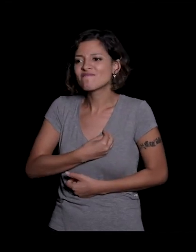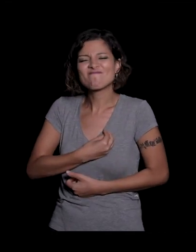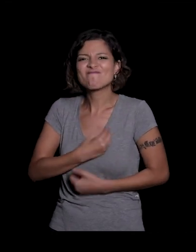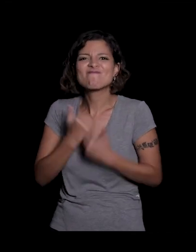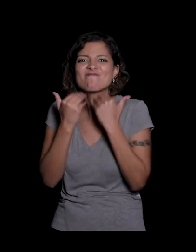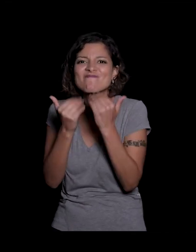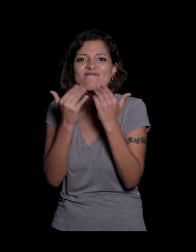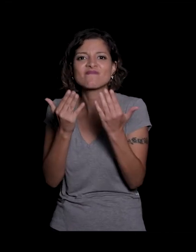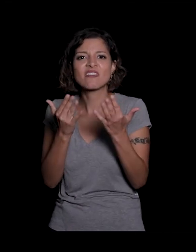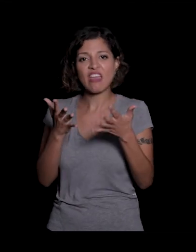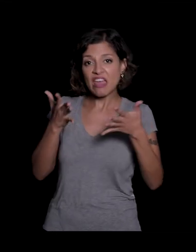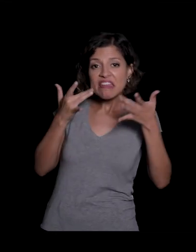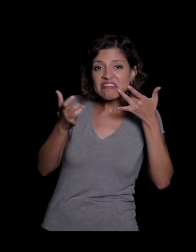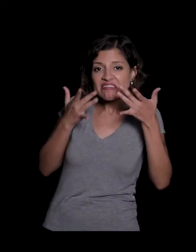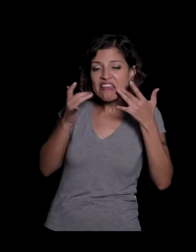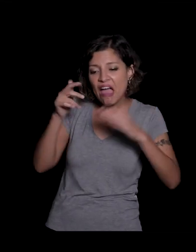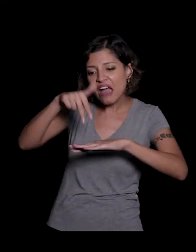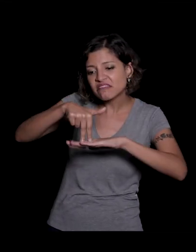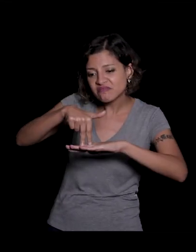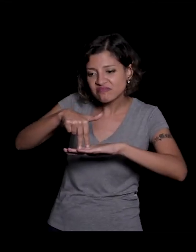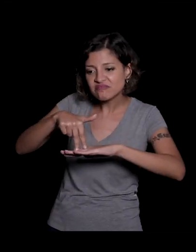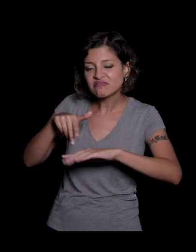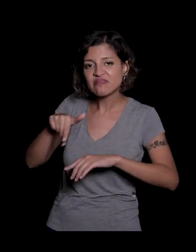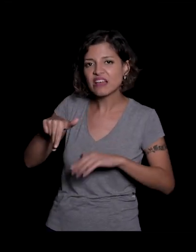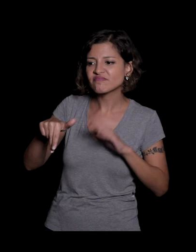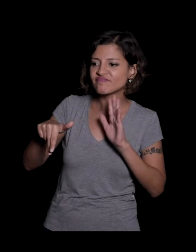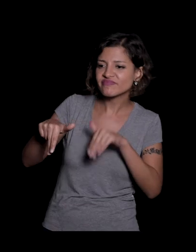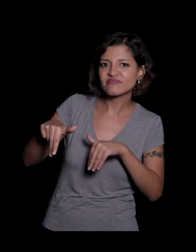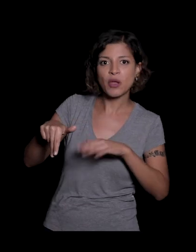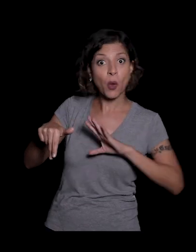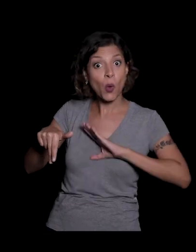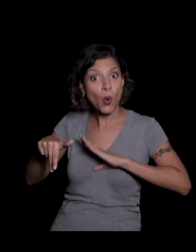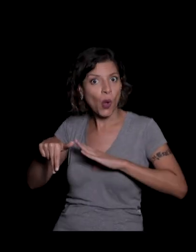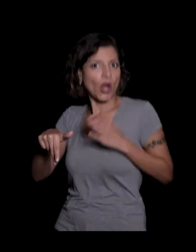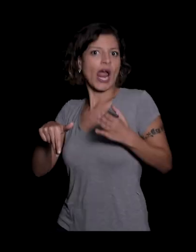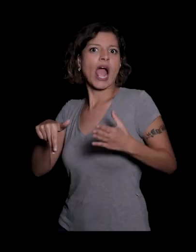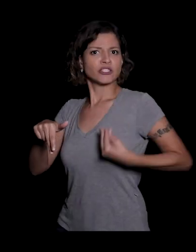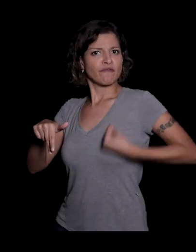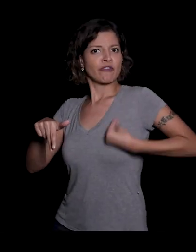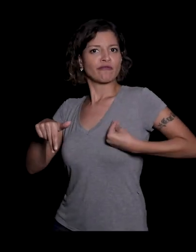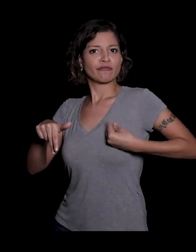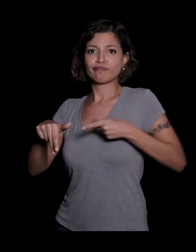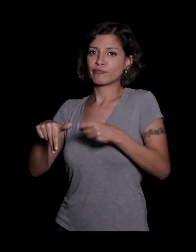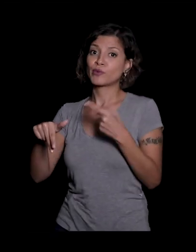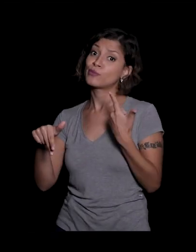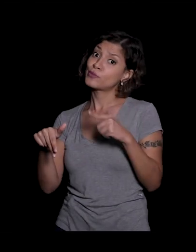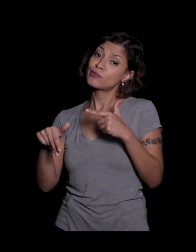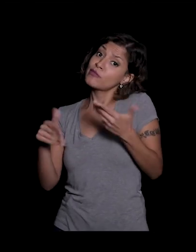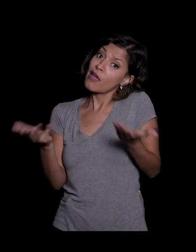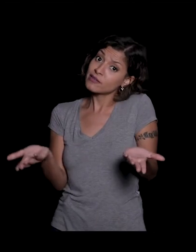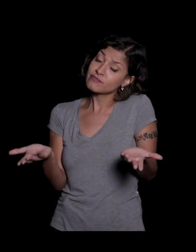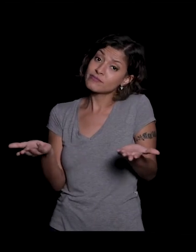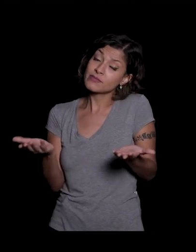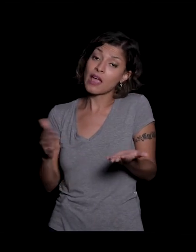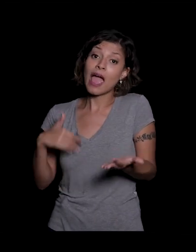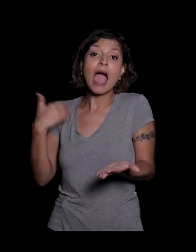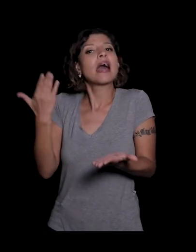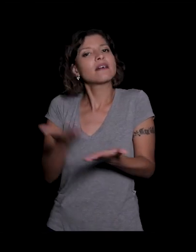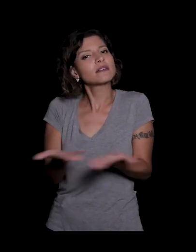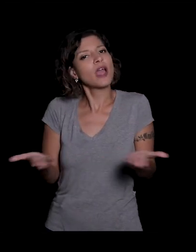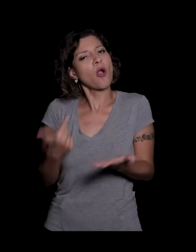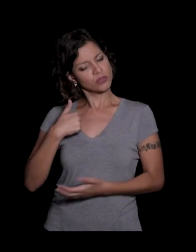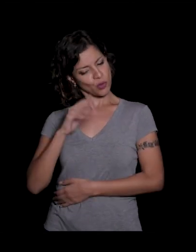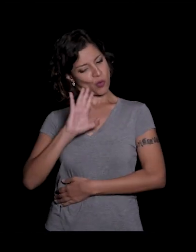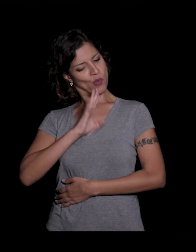fazendo um teatro mas um teatro sem uma coragem de estar presente até hoje eu tô meio